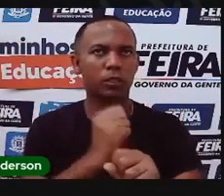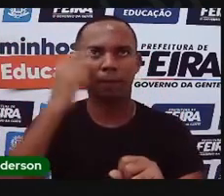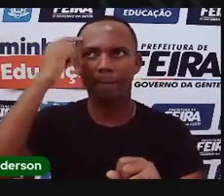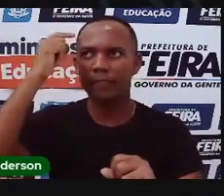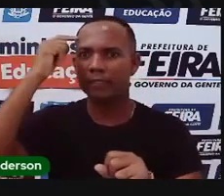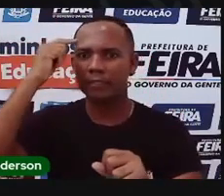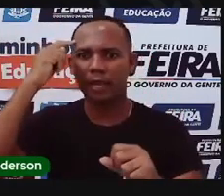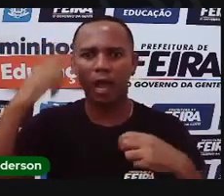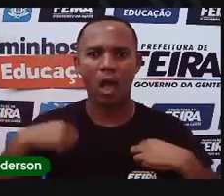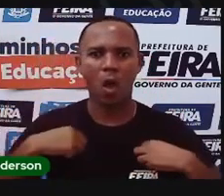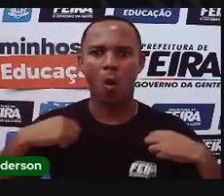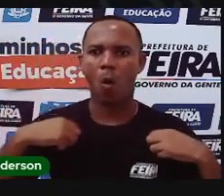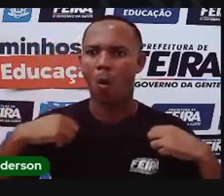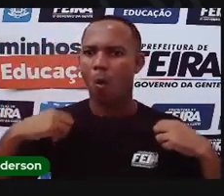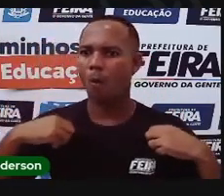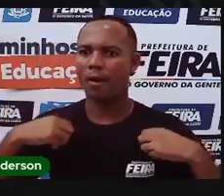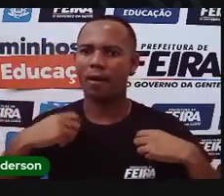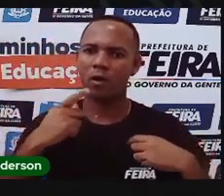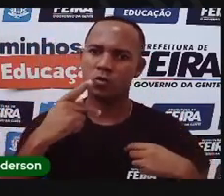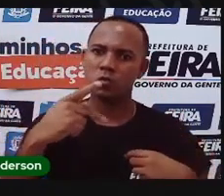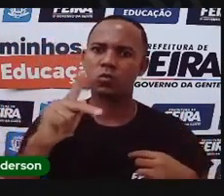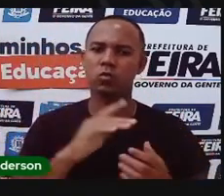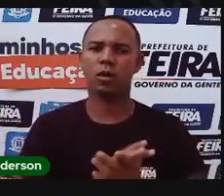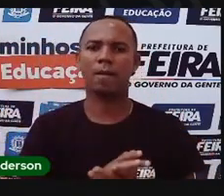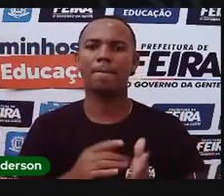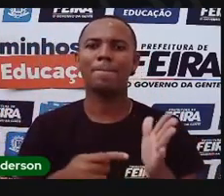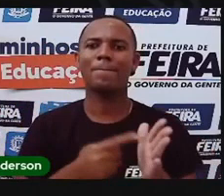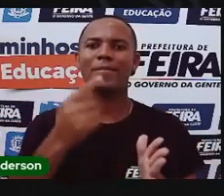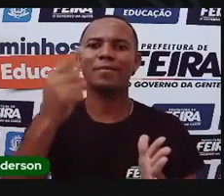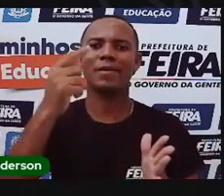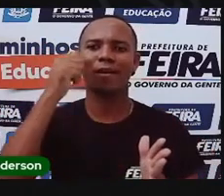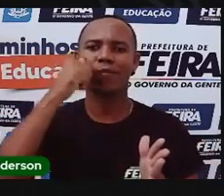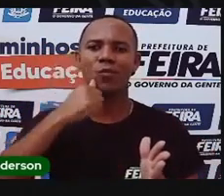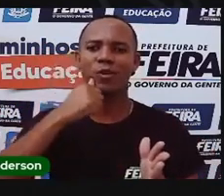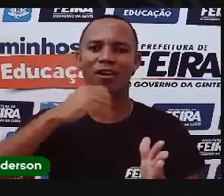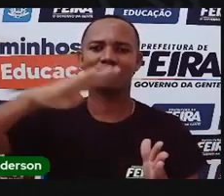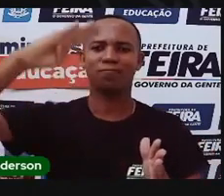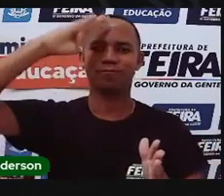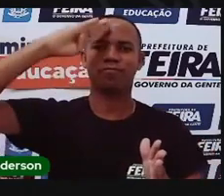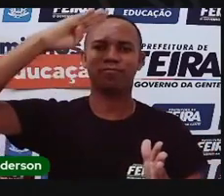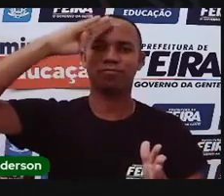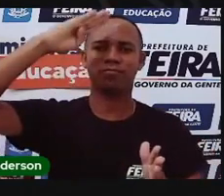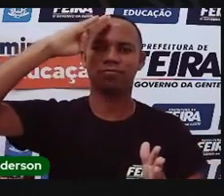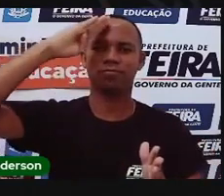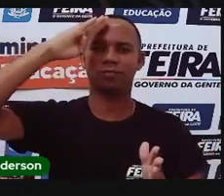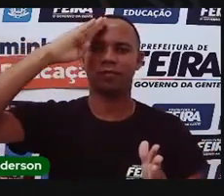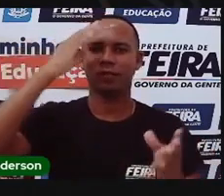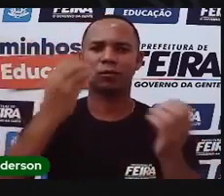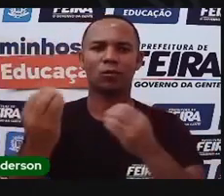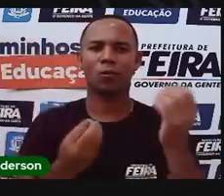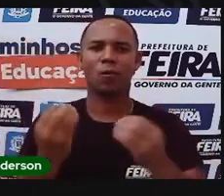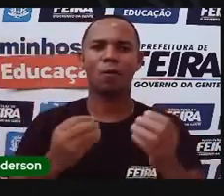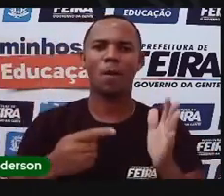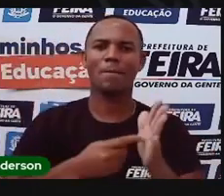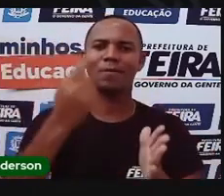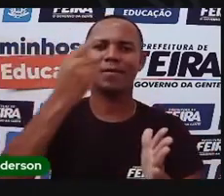uma farda para você. E aí Maria Quitéria é a primeira mulher a lutar no exército brasileiro. É a primeira